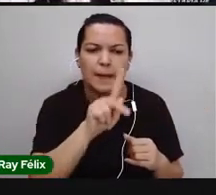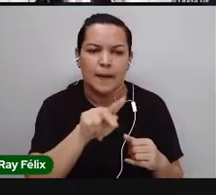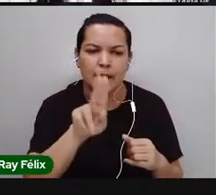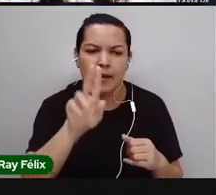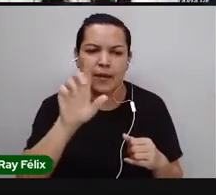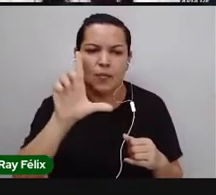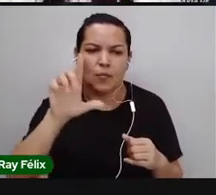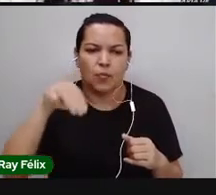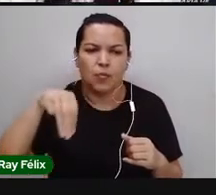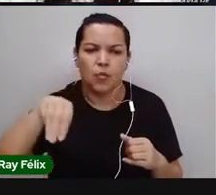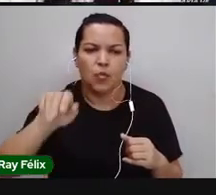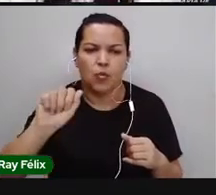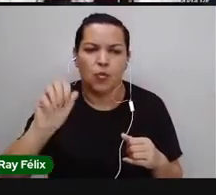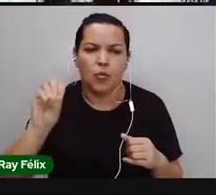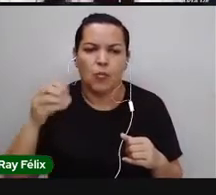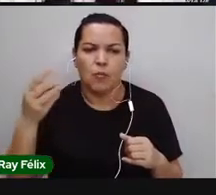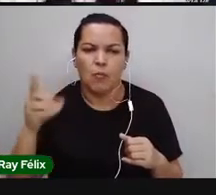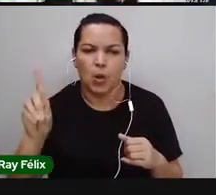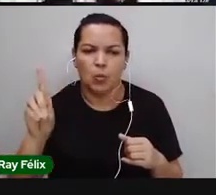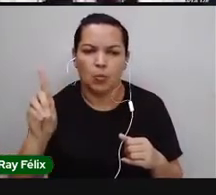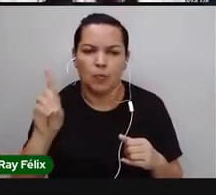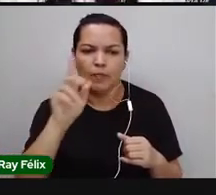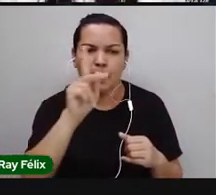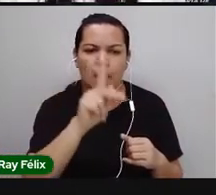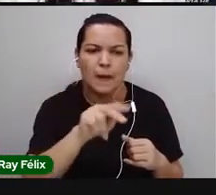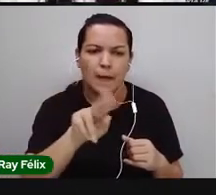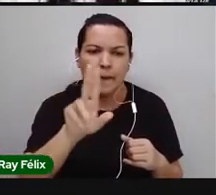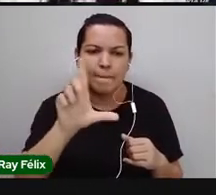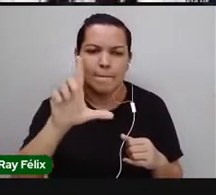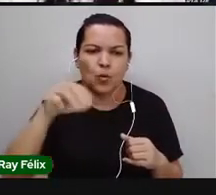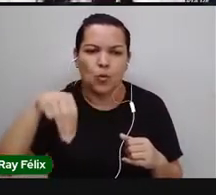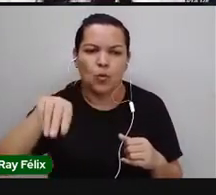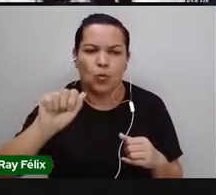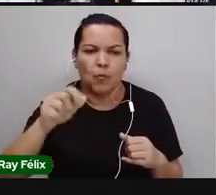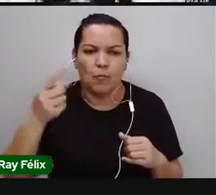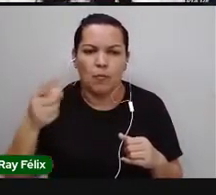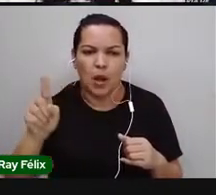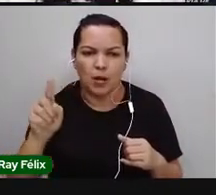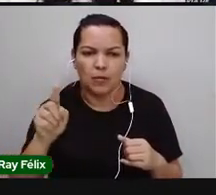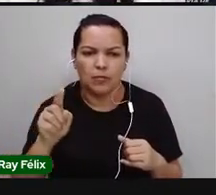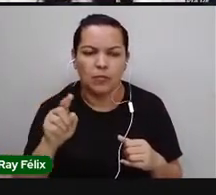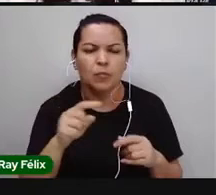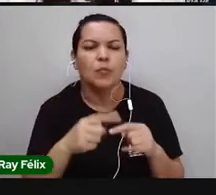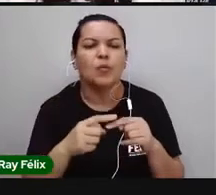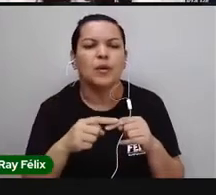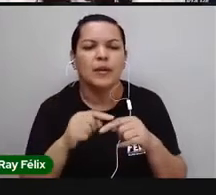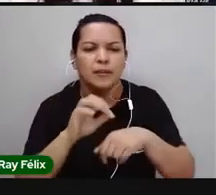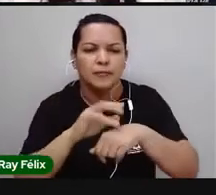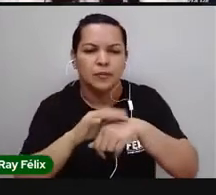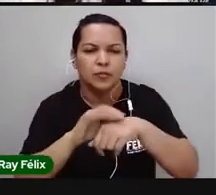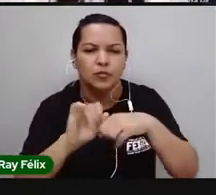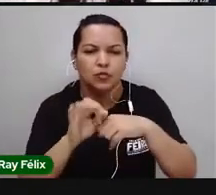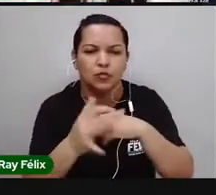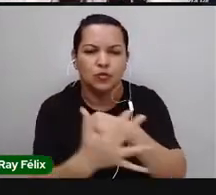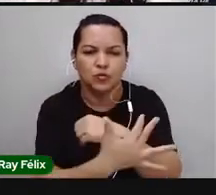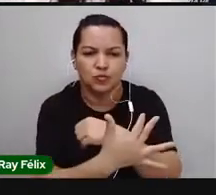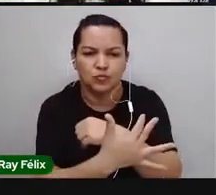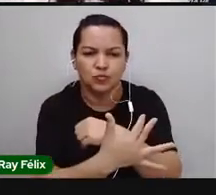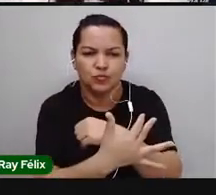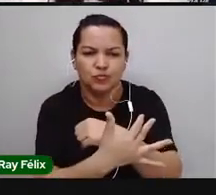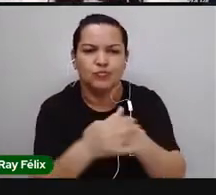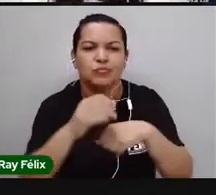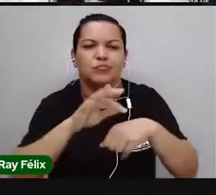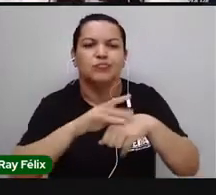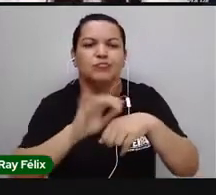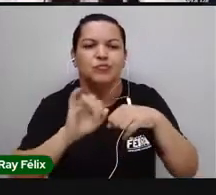a gente deve estar ouvindo falar tanto de pulmão esses tempos? Covid, né? Coronavírus. Relembrando a nossa última